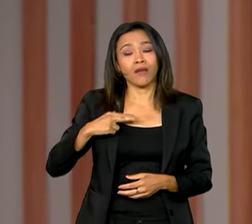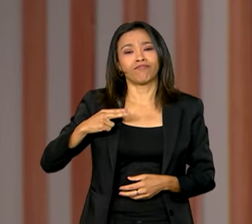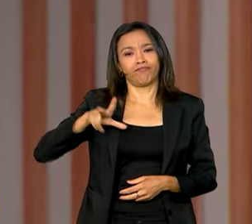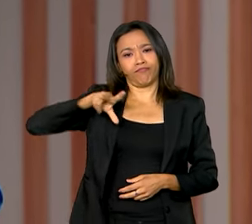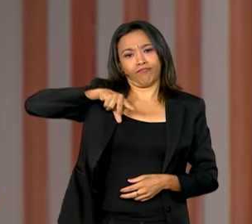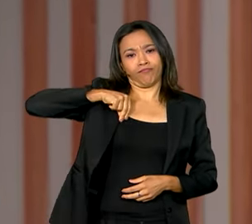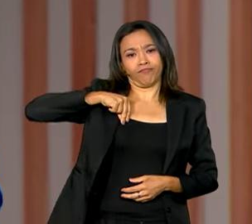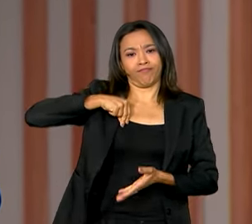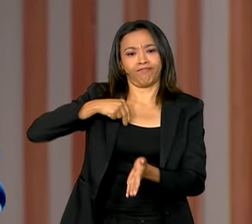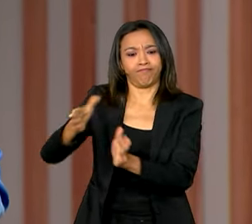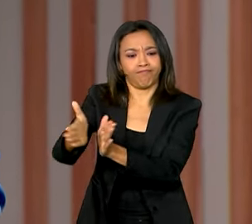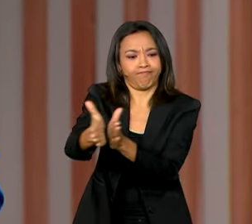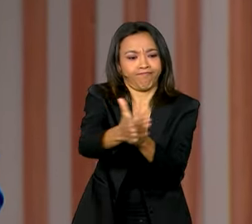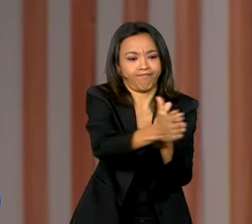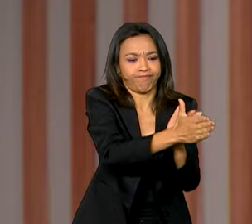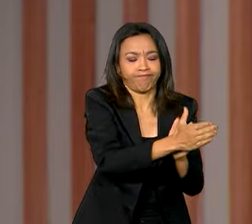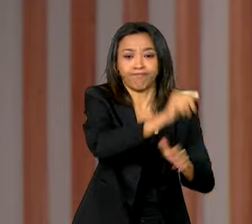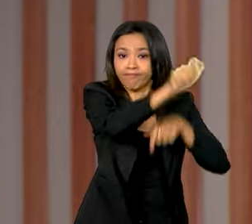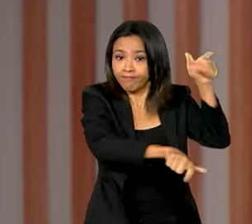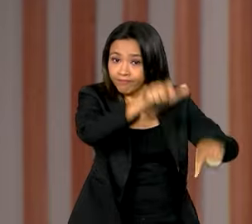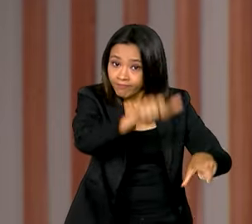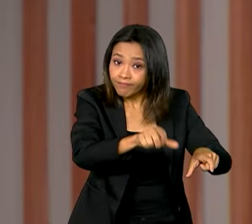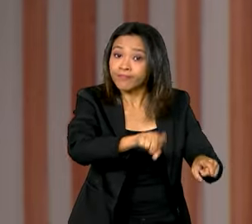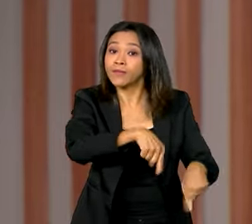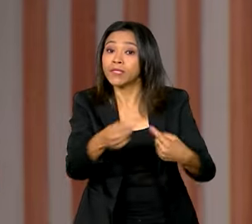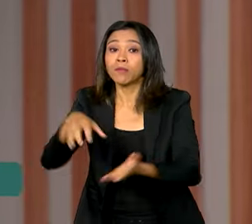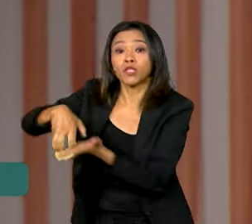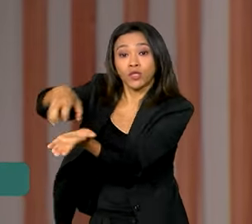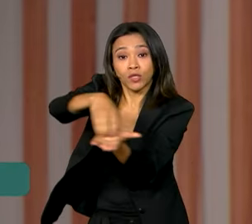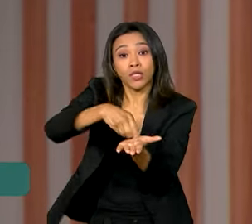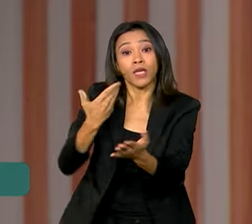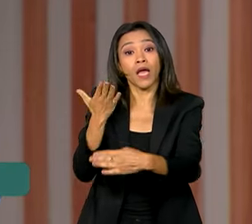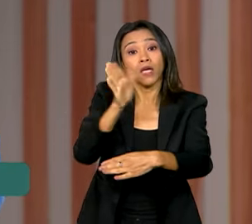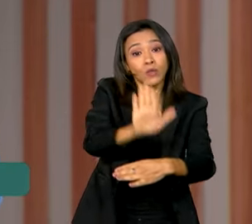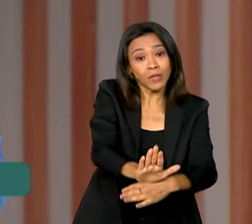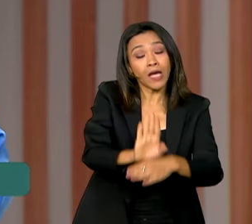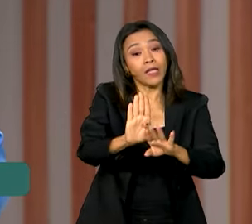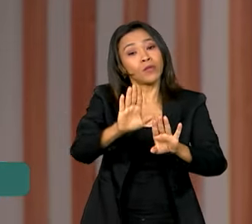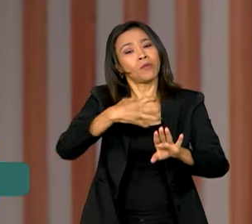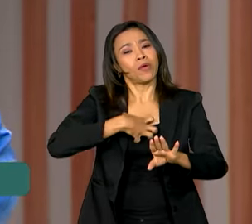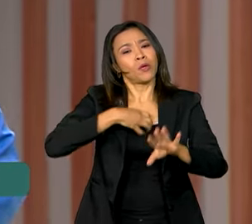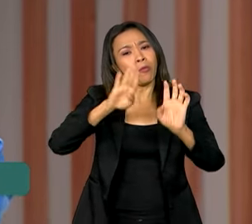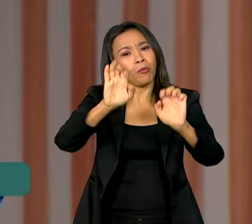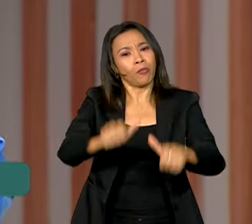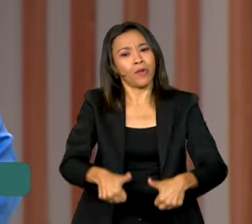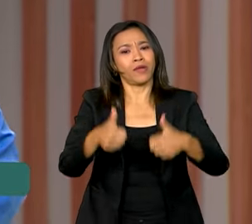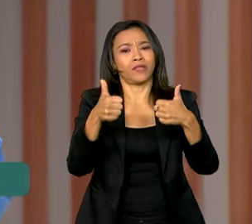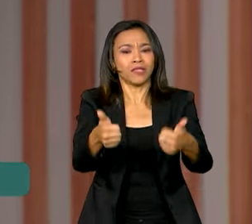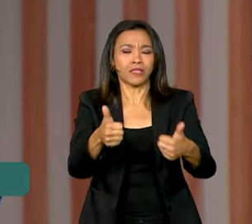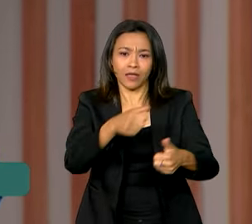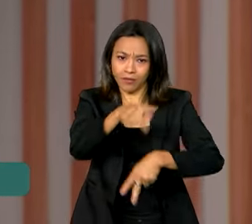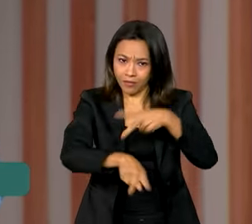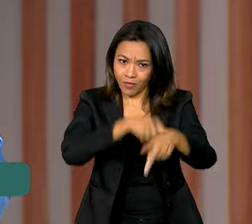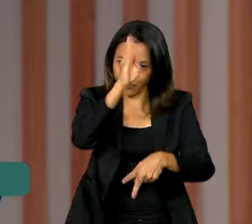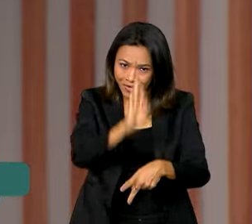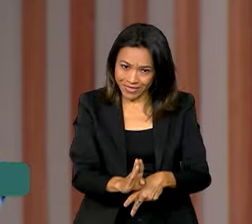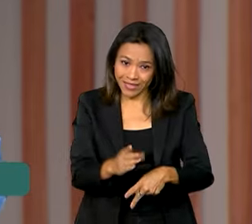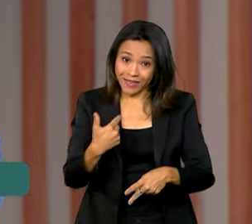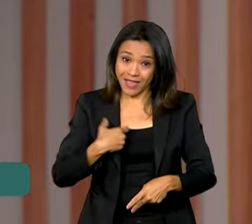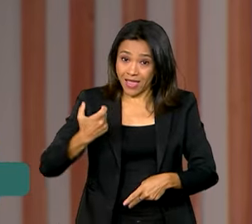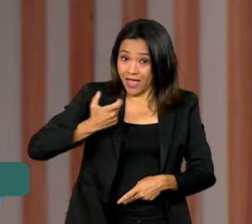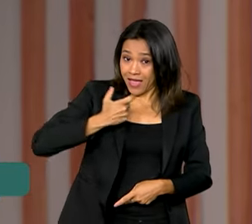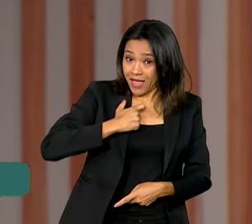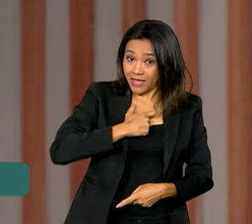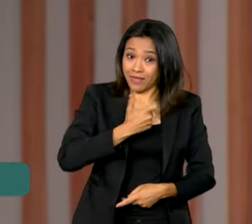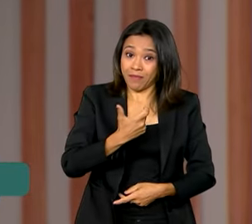pessoas e instituições que contribuíram para a saúde e para o bem-estar da população brasileira com a medalha Oswaldo Cruz. Este